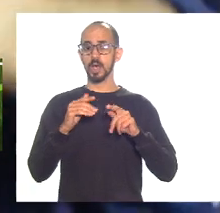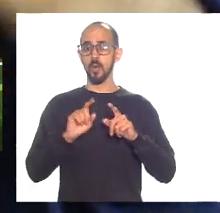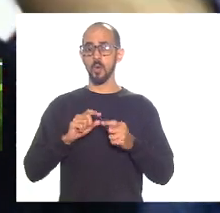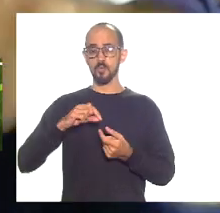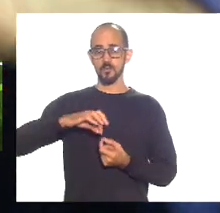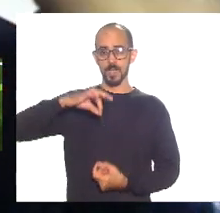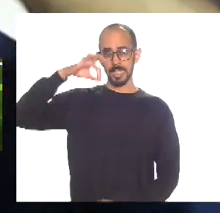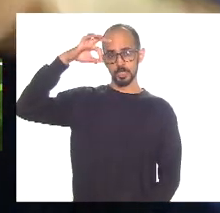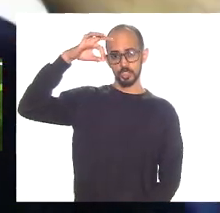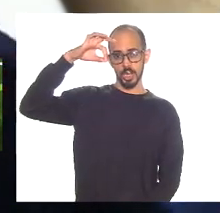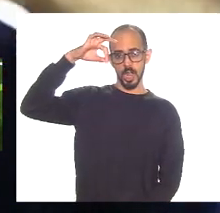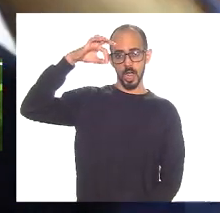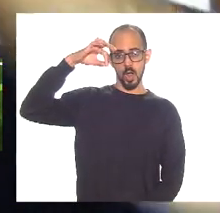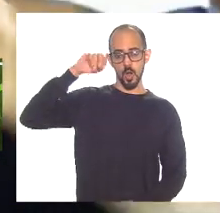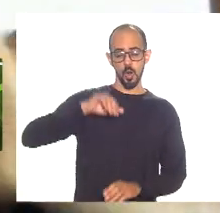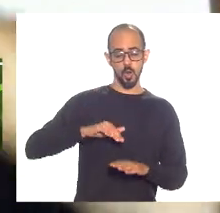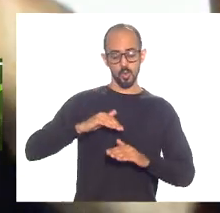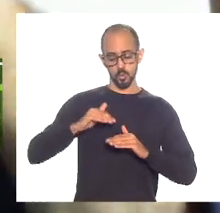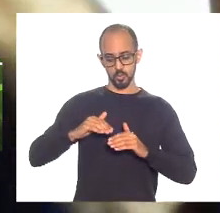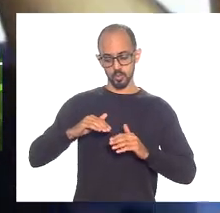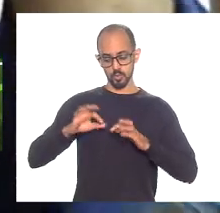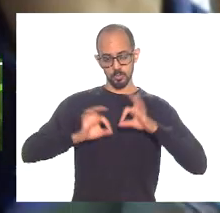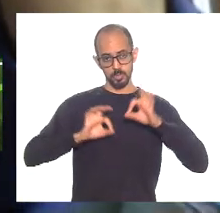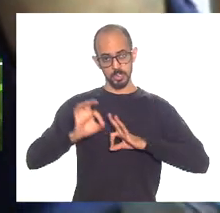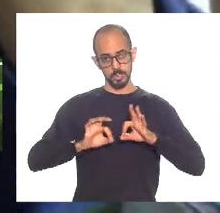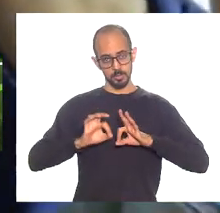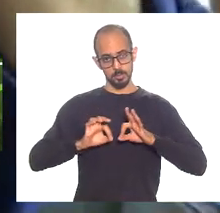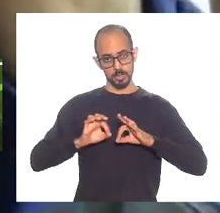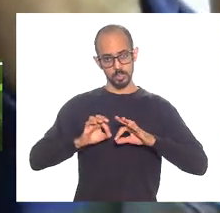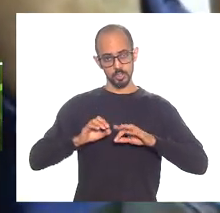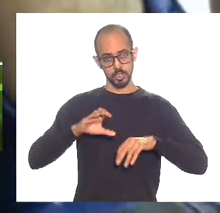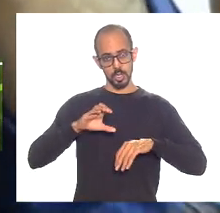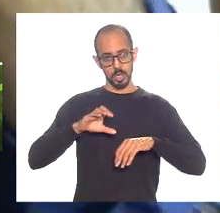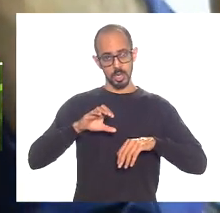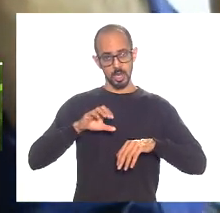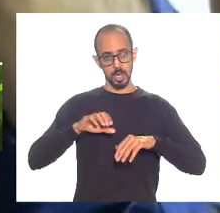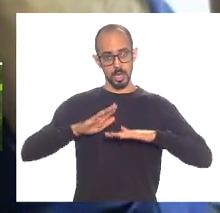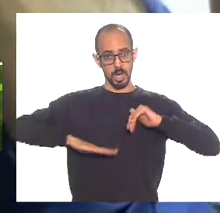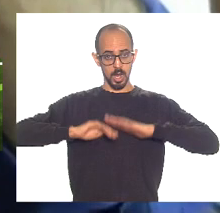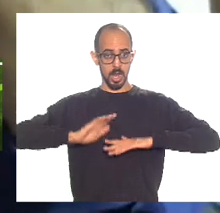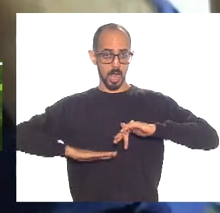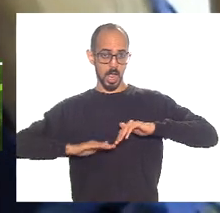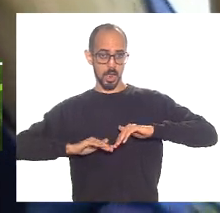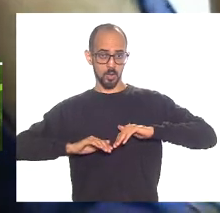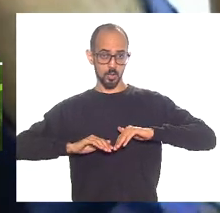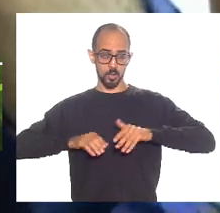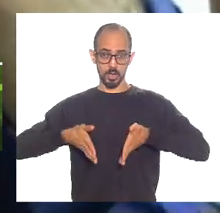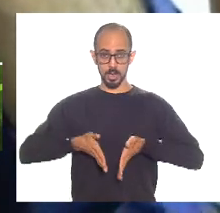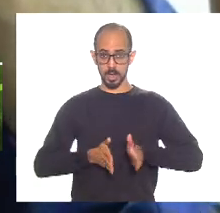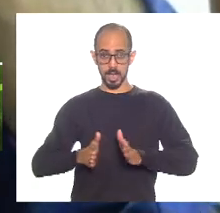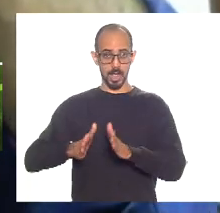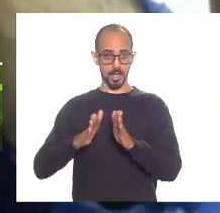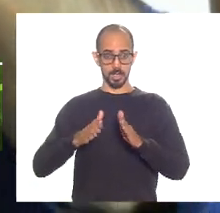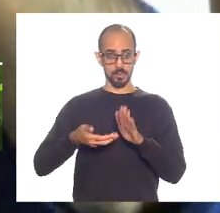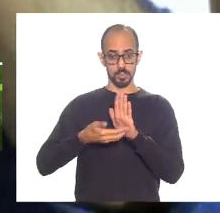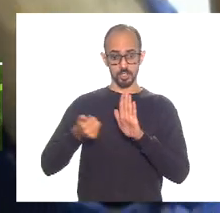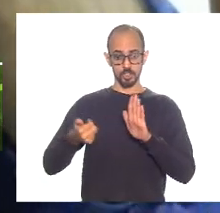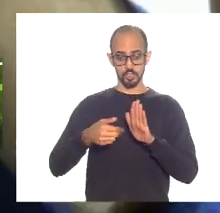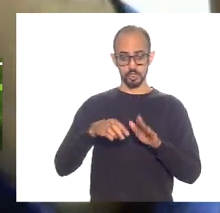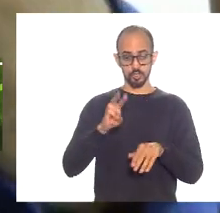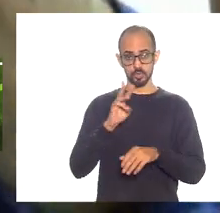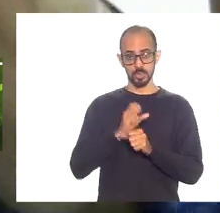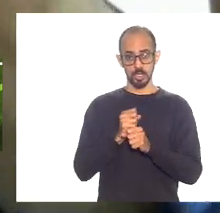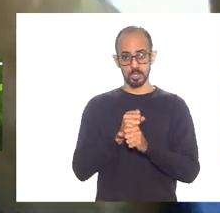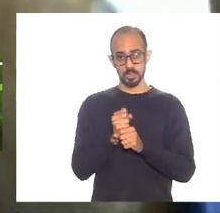nos planos de cargos e carreira então de um lado você não reajusta você tira o triênio e você